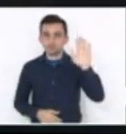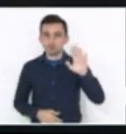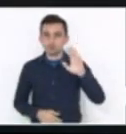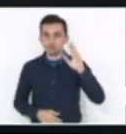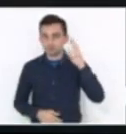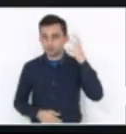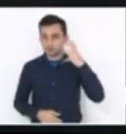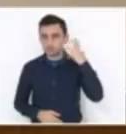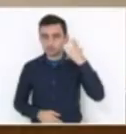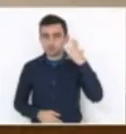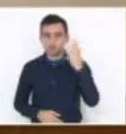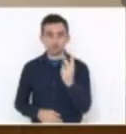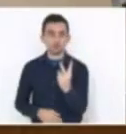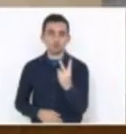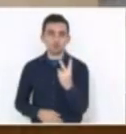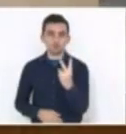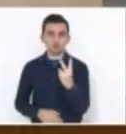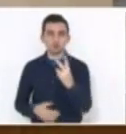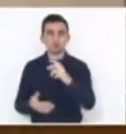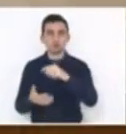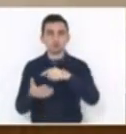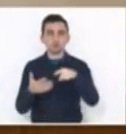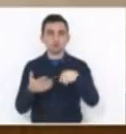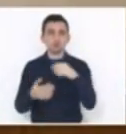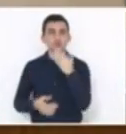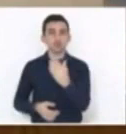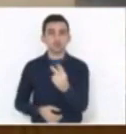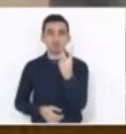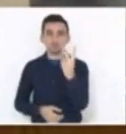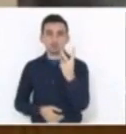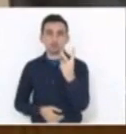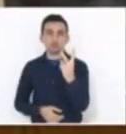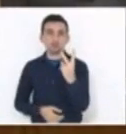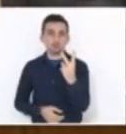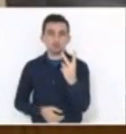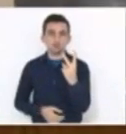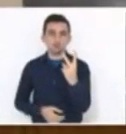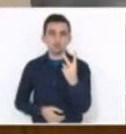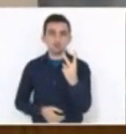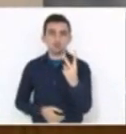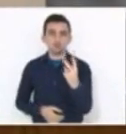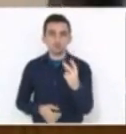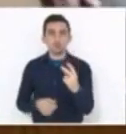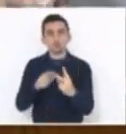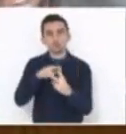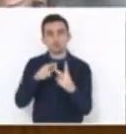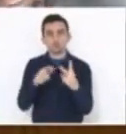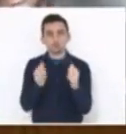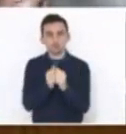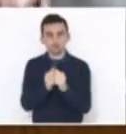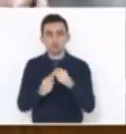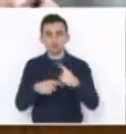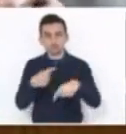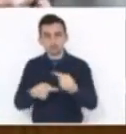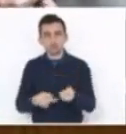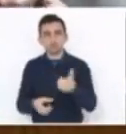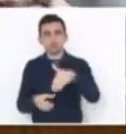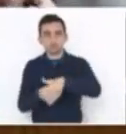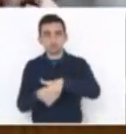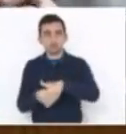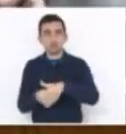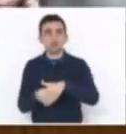dois requerimentos de destaque. Você pode ser debatido, os dois em conjunto, e votado ao mesmo tempo, por se tratar